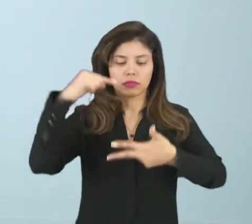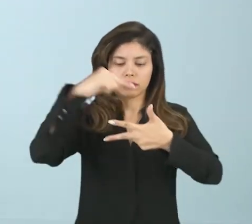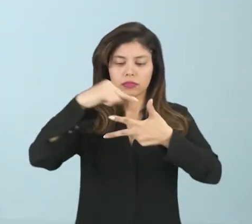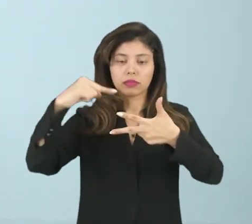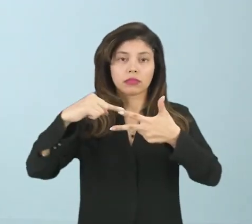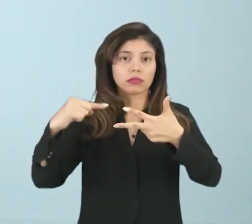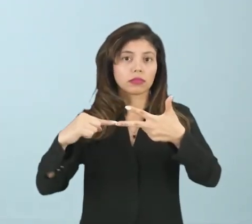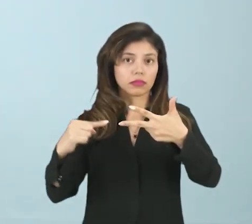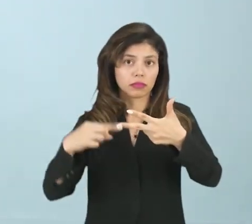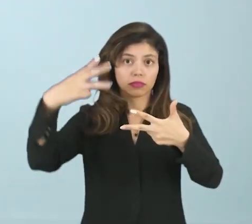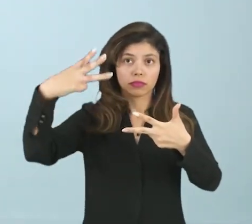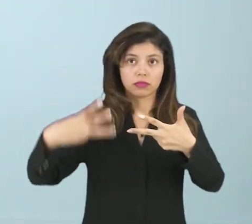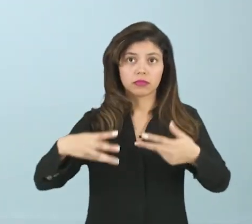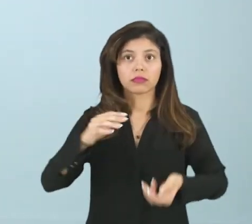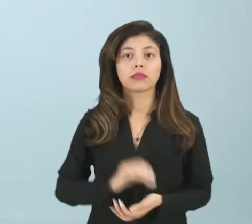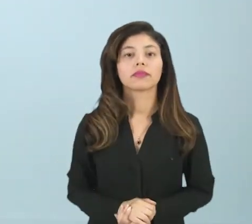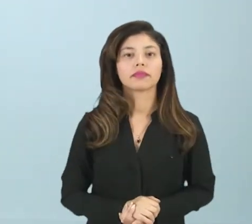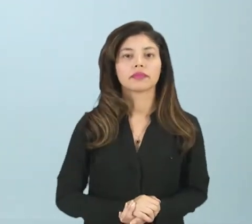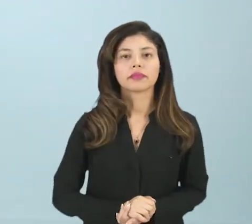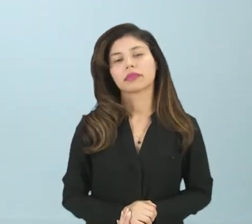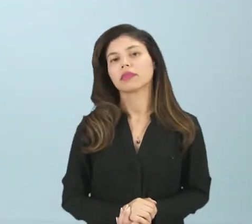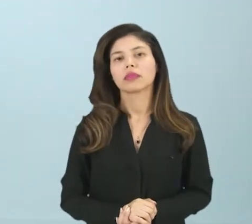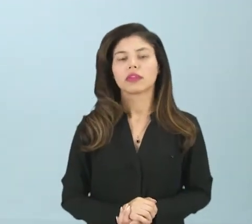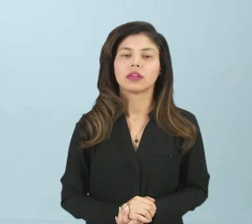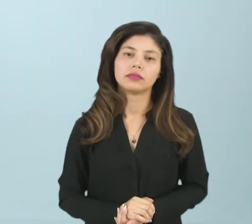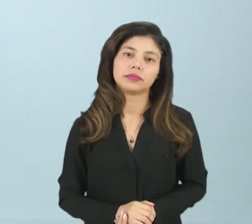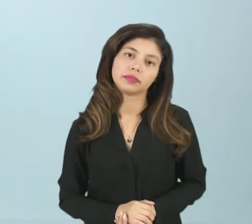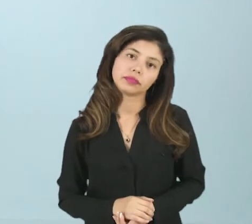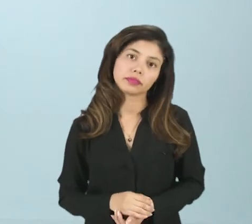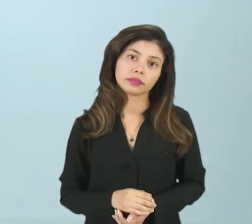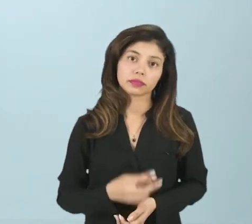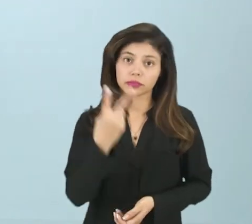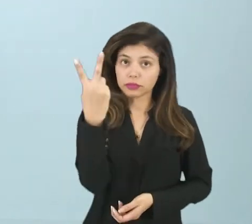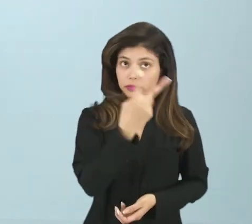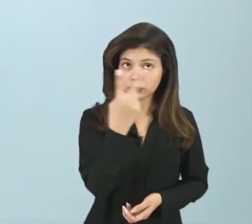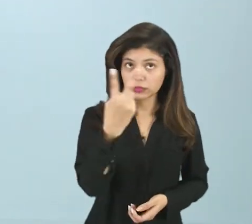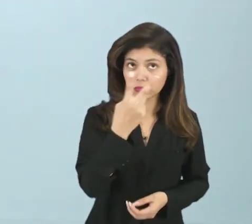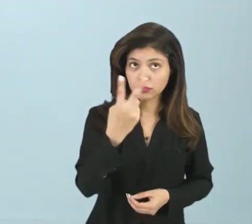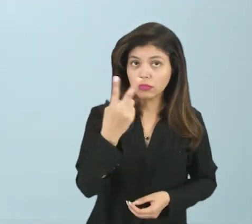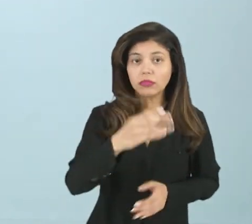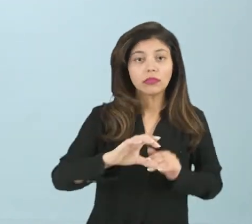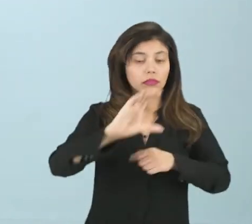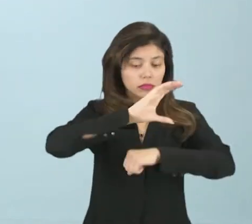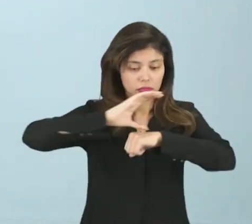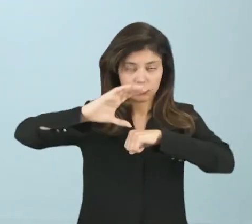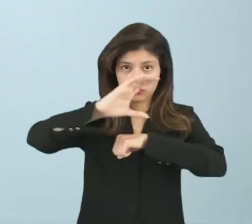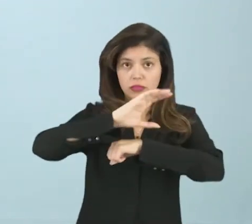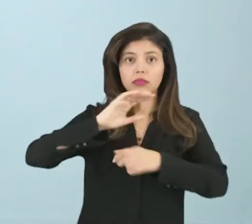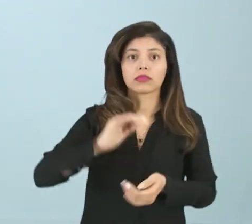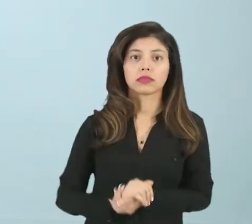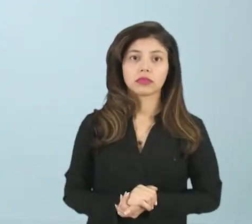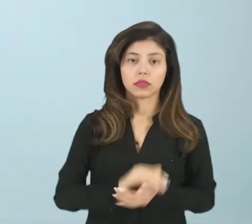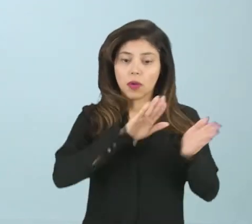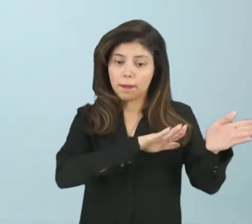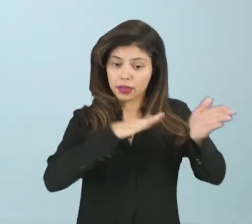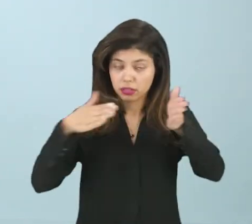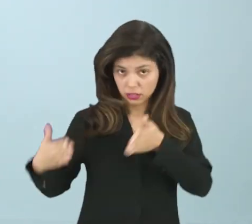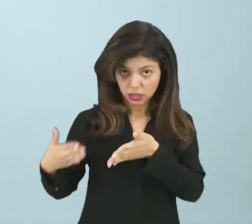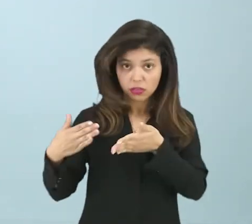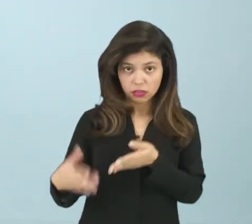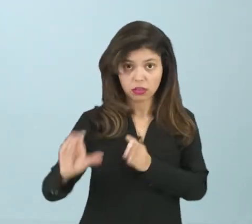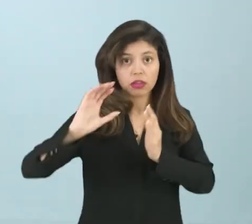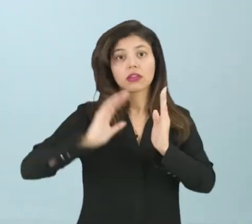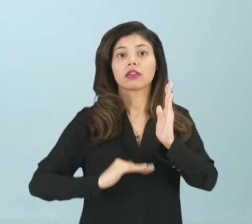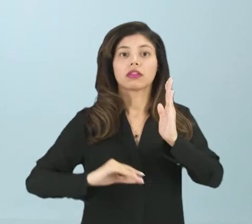Então, nesse caso, esses dois instrumentos legais da Constituição, eles são passados dessas